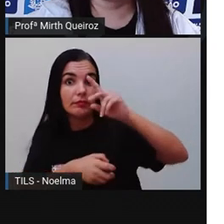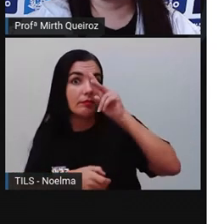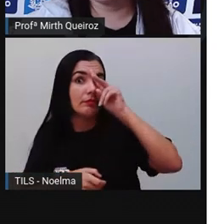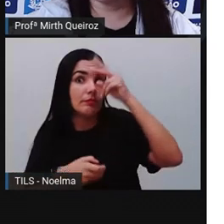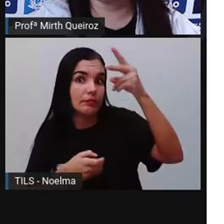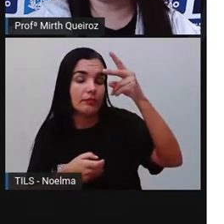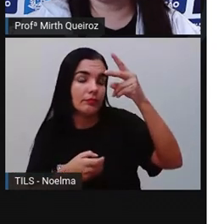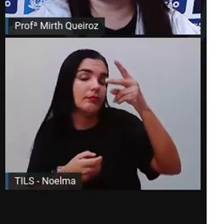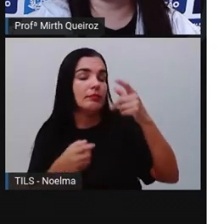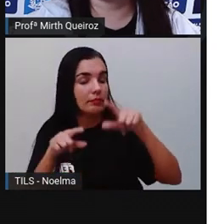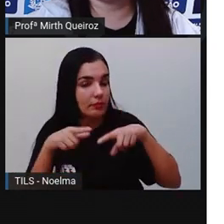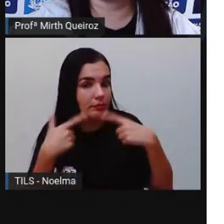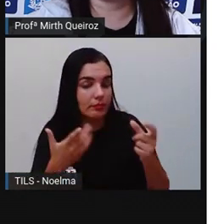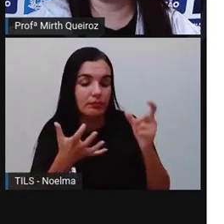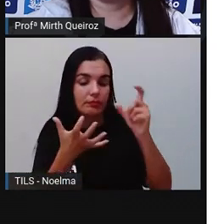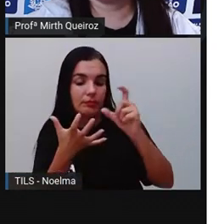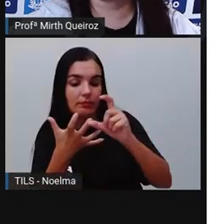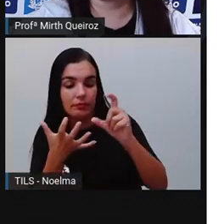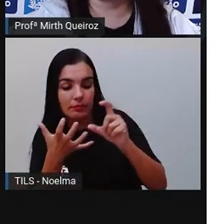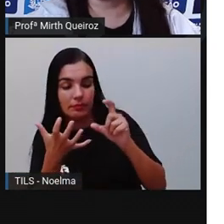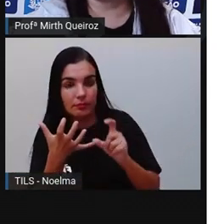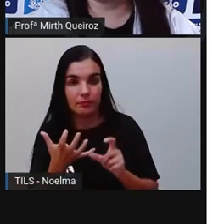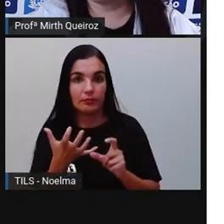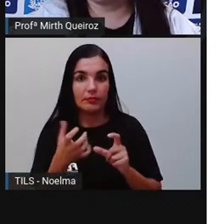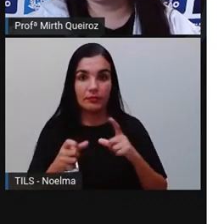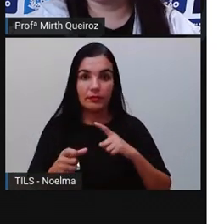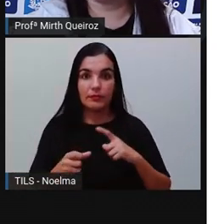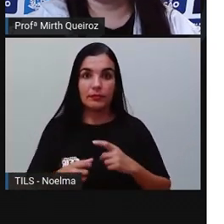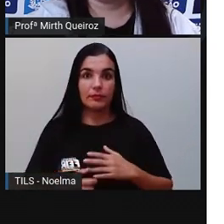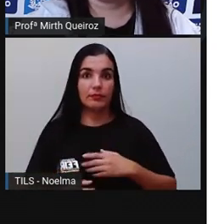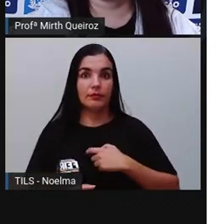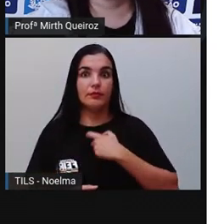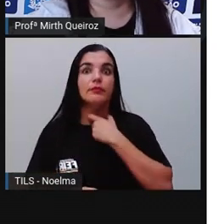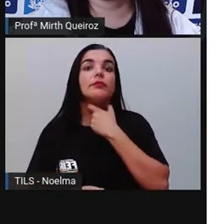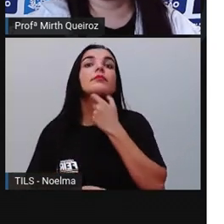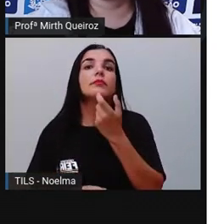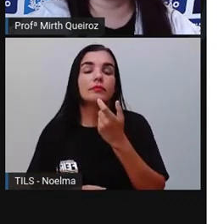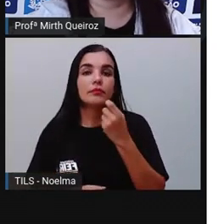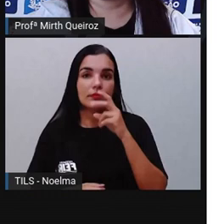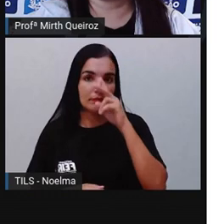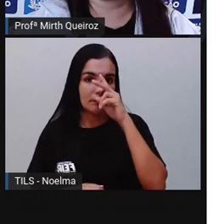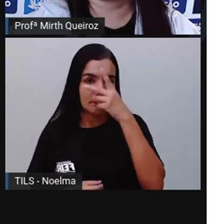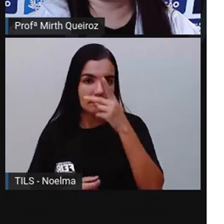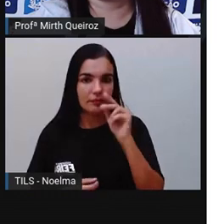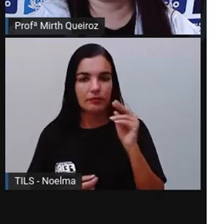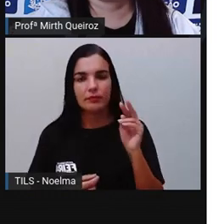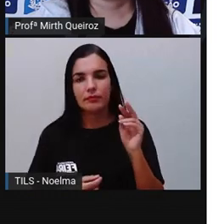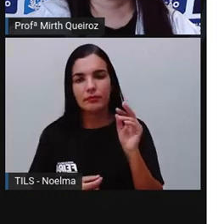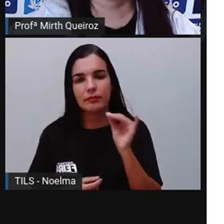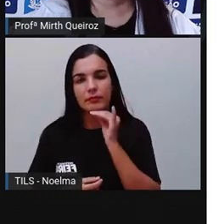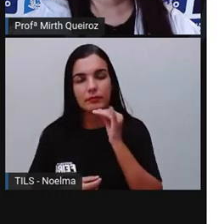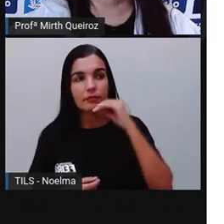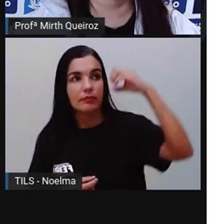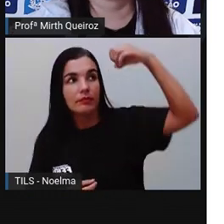Ela é a mais forte a ser pronunciada. É a que tem maior ênfase. Olha só, a palavra lâmpada.